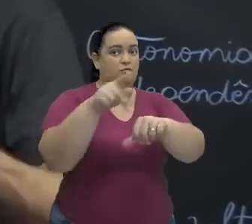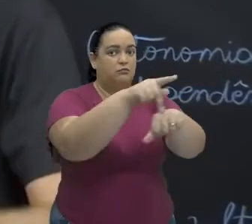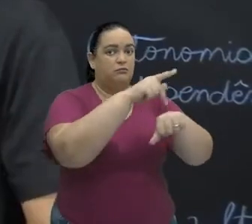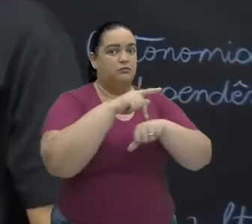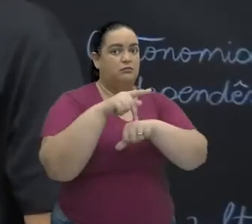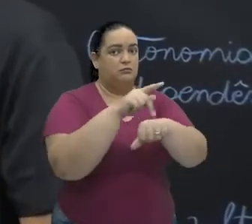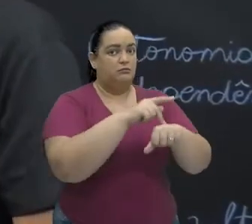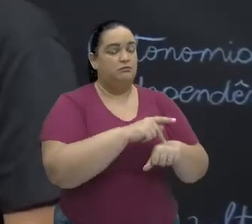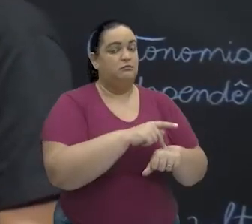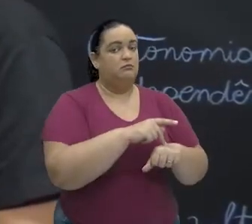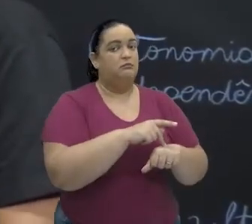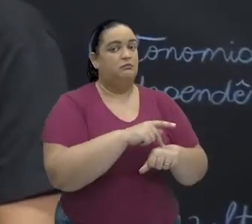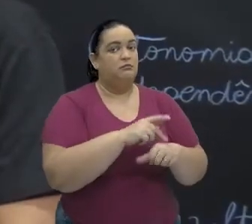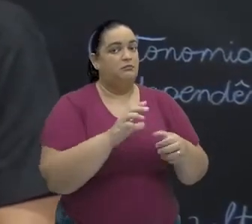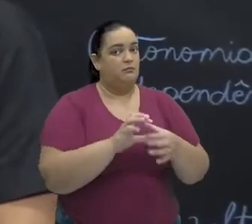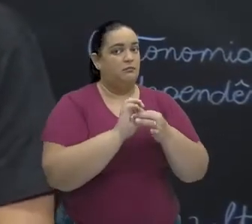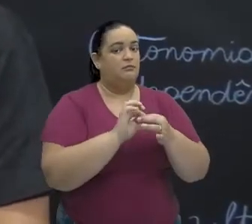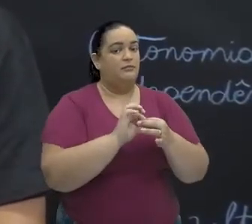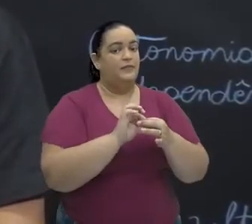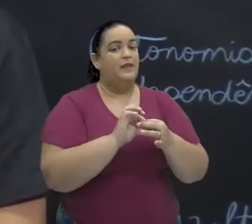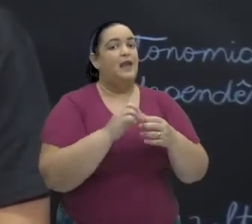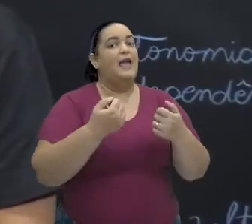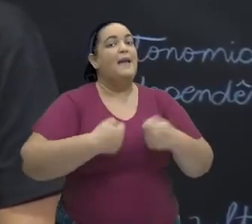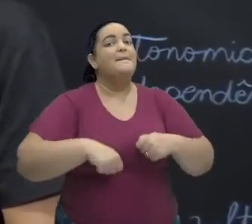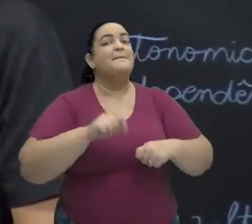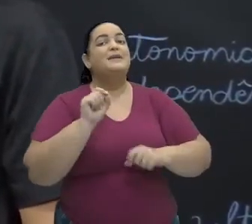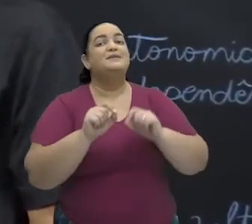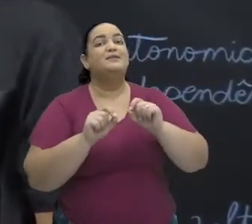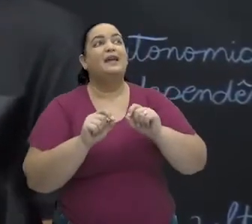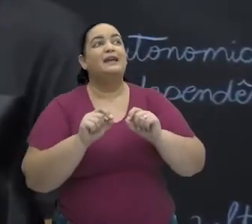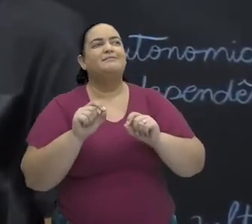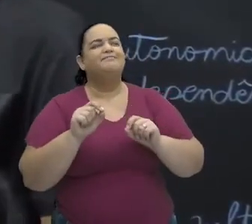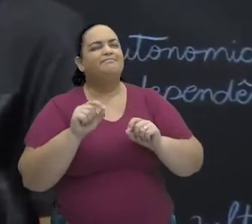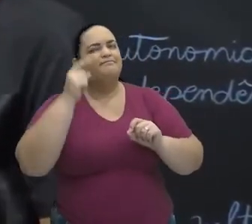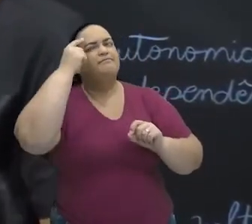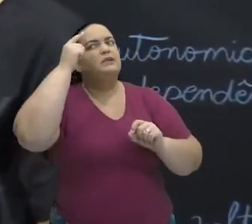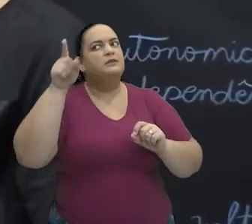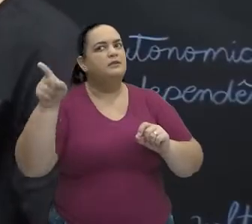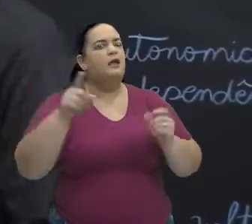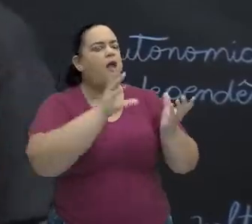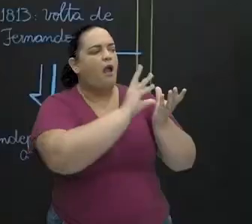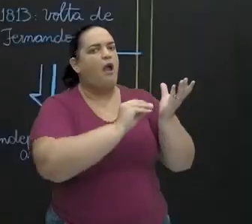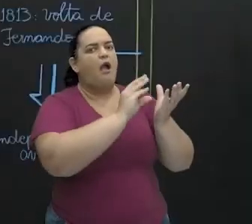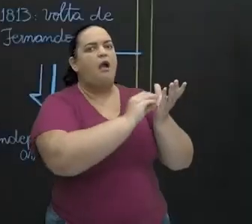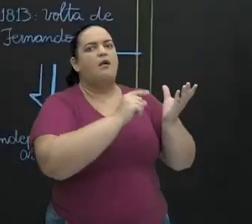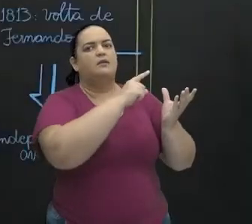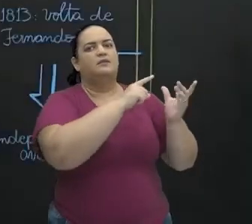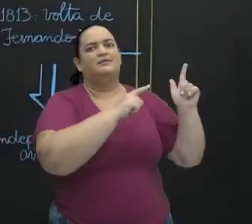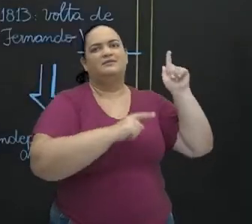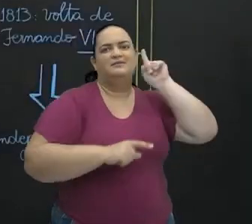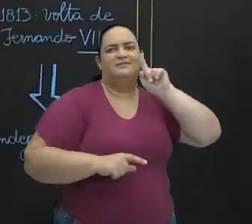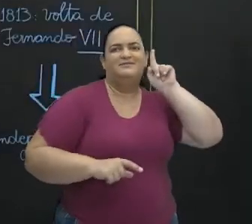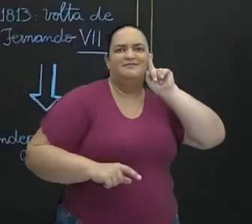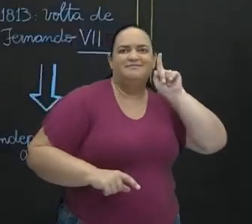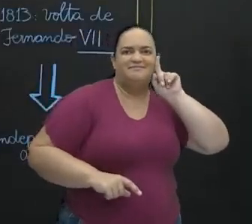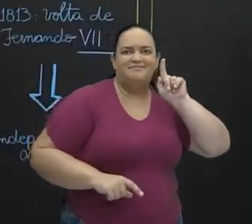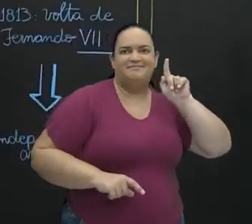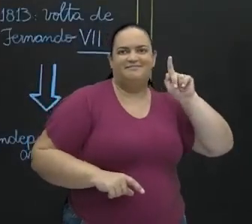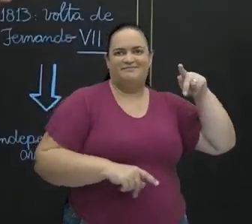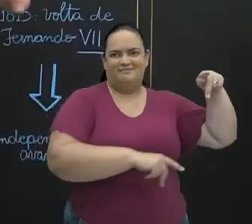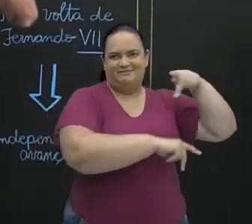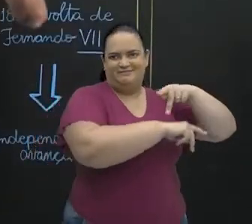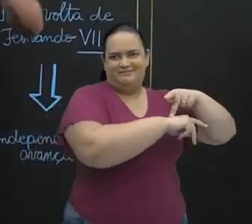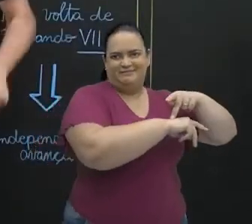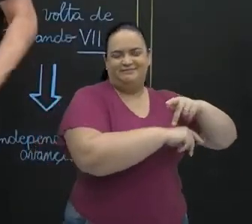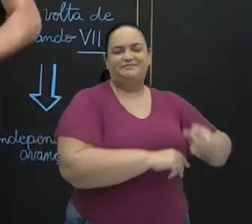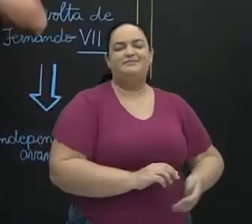uma união pan-americana, ele tem certa inspiração nesse modelo estadunidense. Além do Bolívar, outro